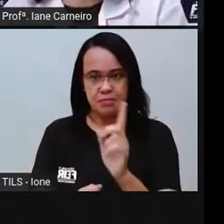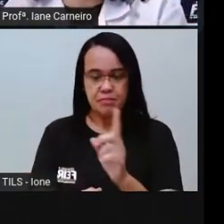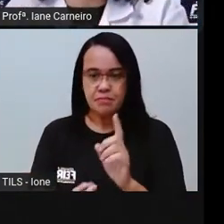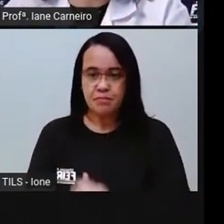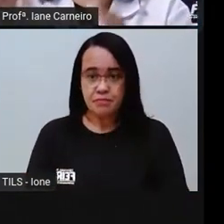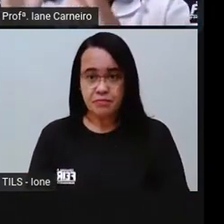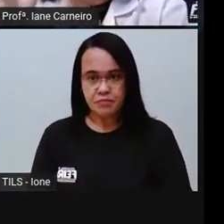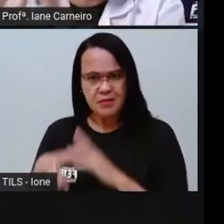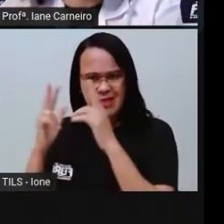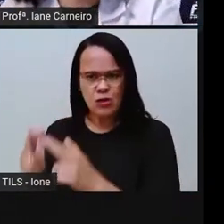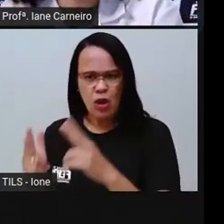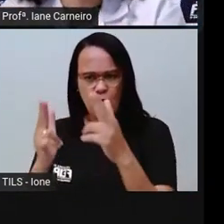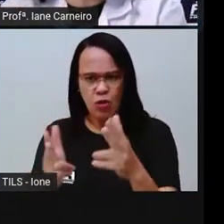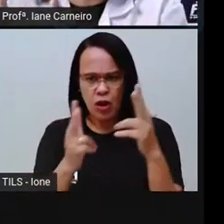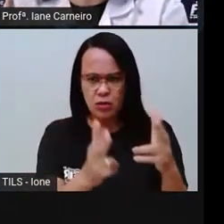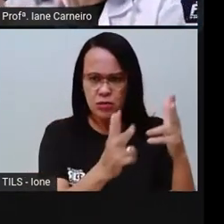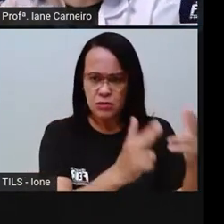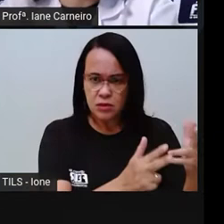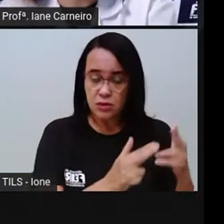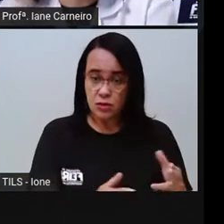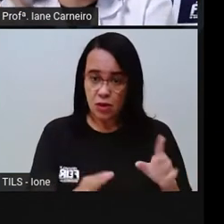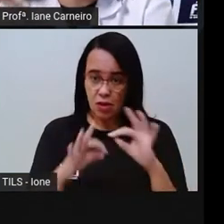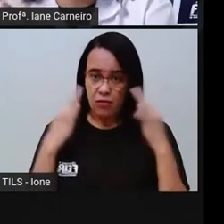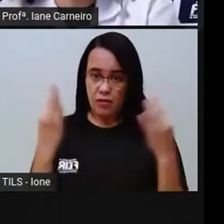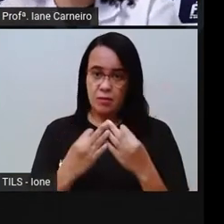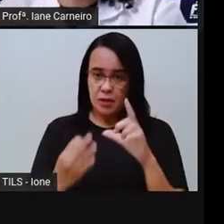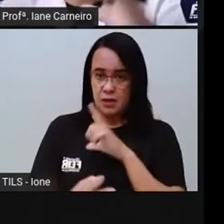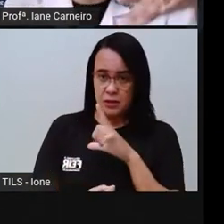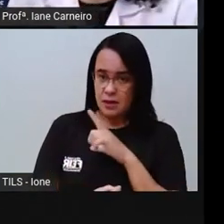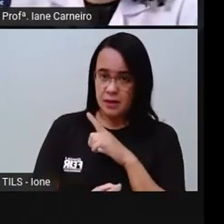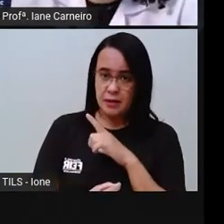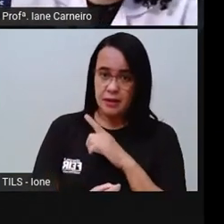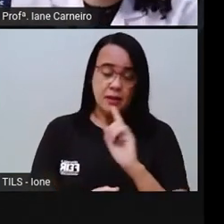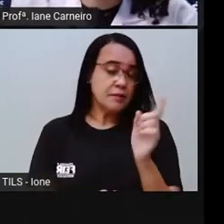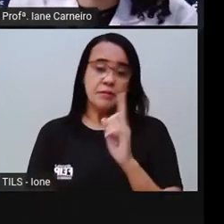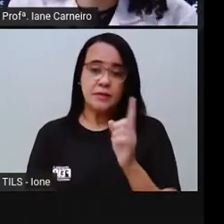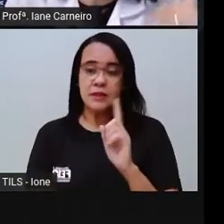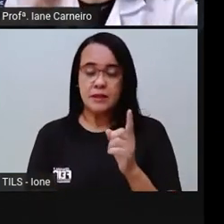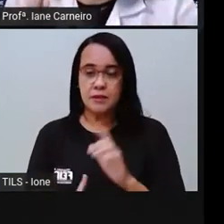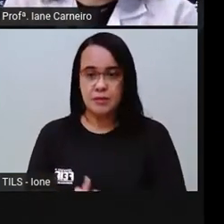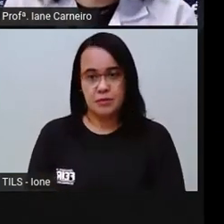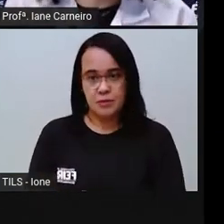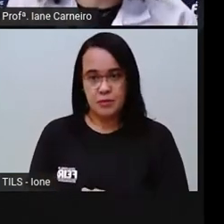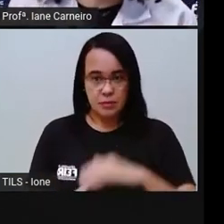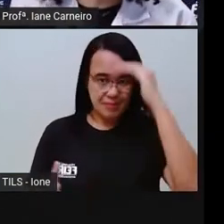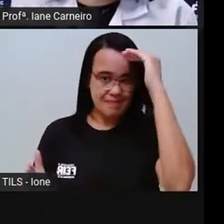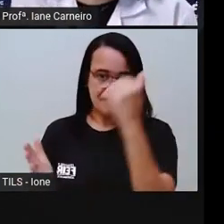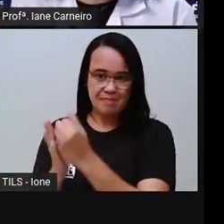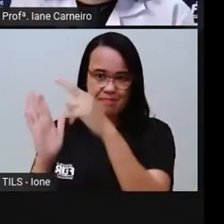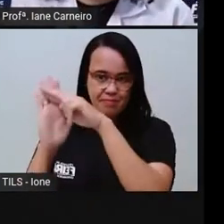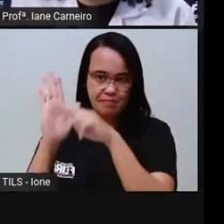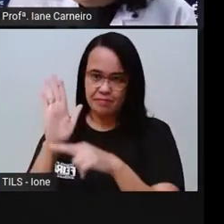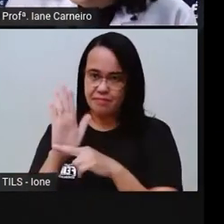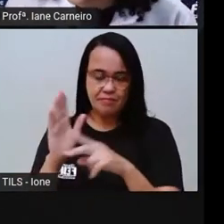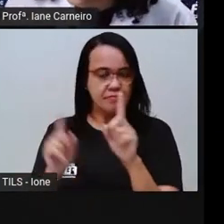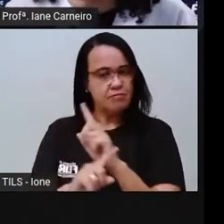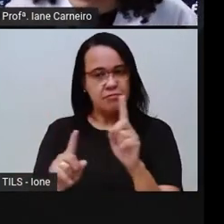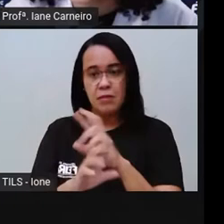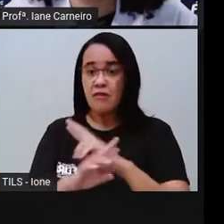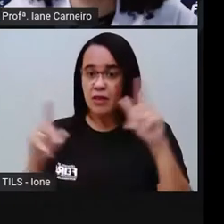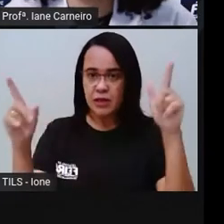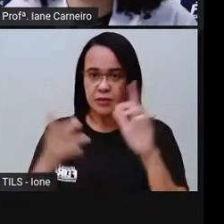que uma família, um papel, né? Alguém da sua família que faz aquele papel não quer dizer que em outra família vai ser a mesma pessoa. Tá certo?